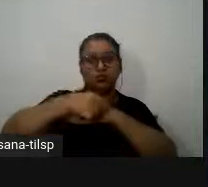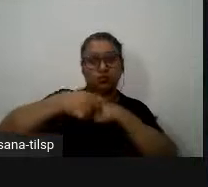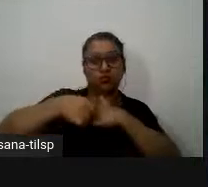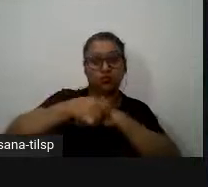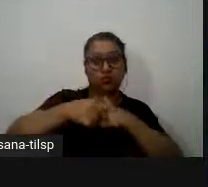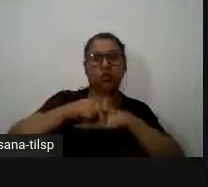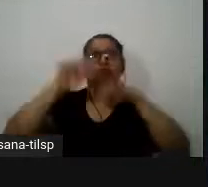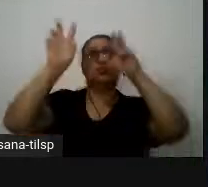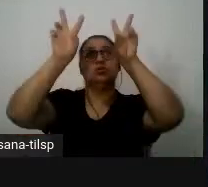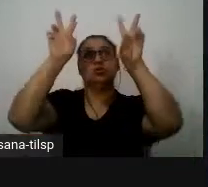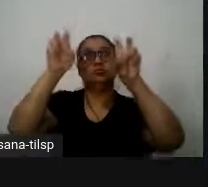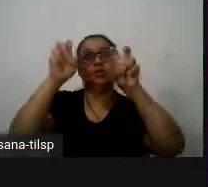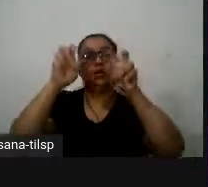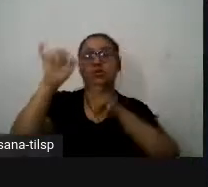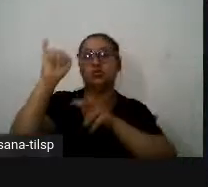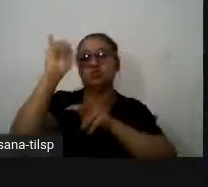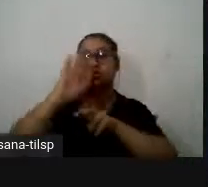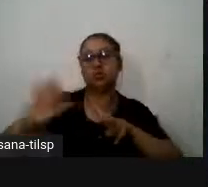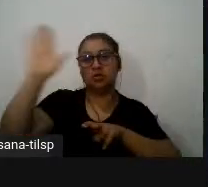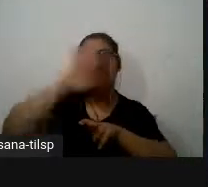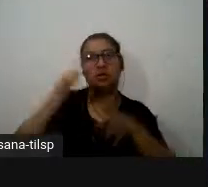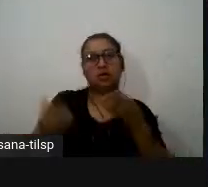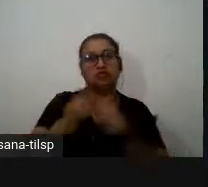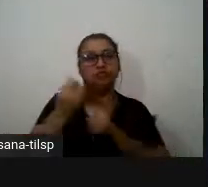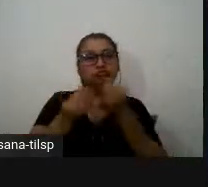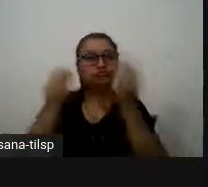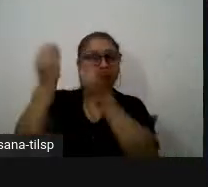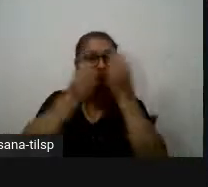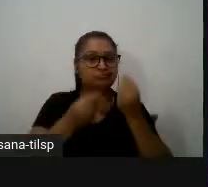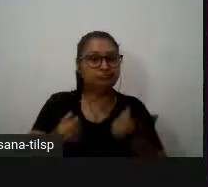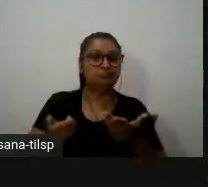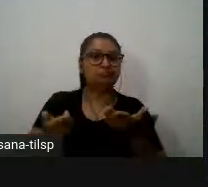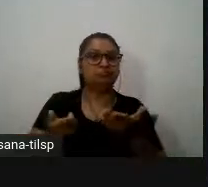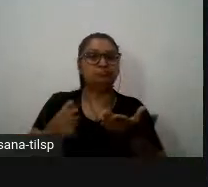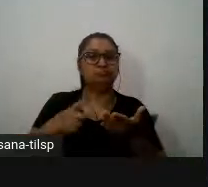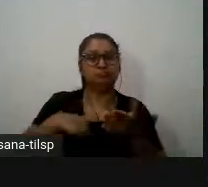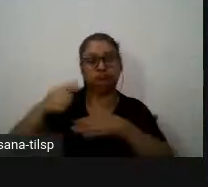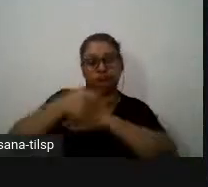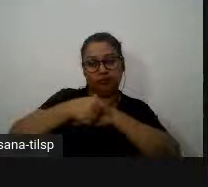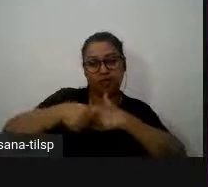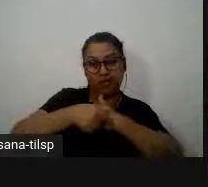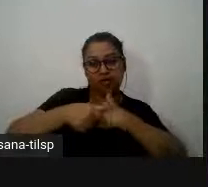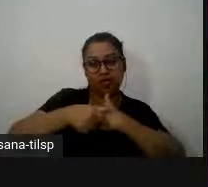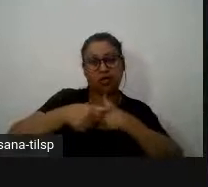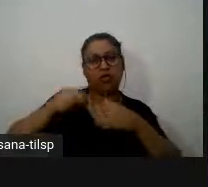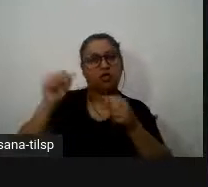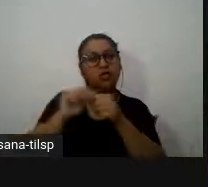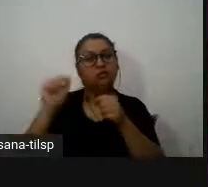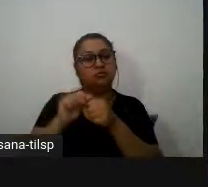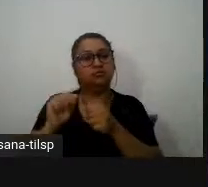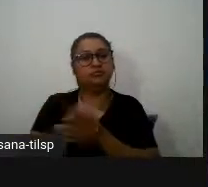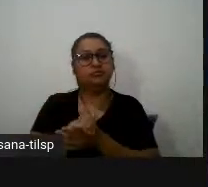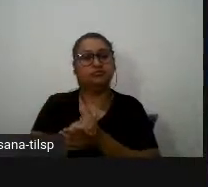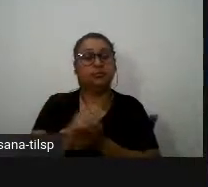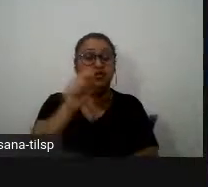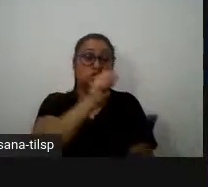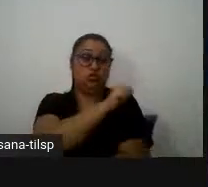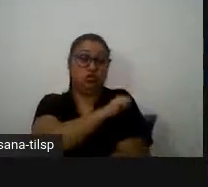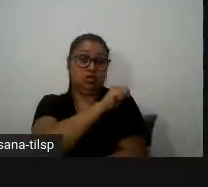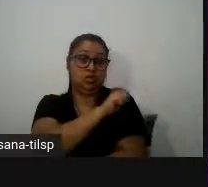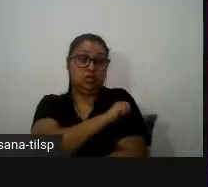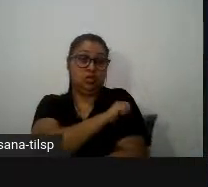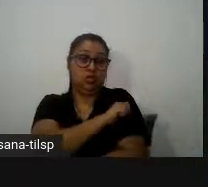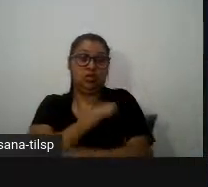imagens onde é estava a introdução o desenvolvimento a legenda o fotógrafo o autor o fecho e o que os alunos tiveram de fazer foi de